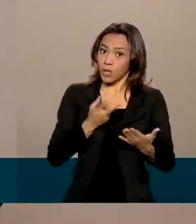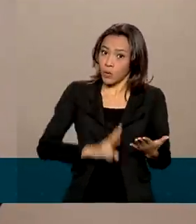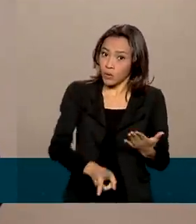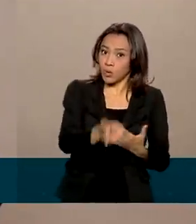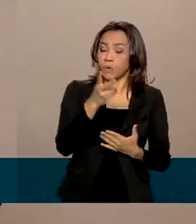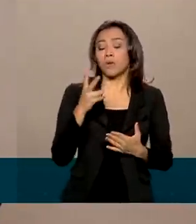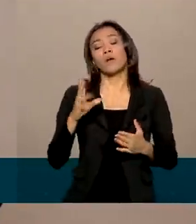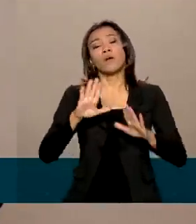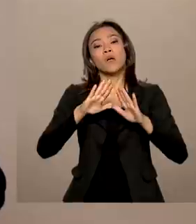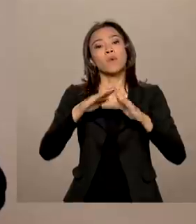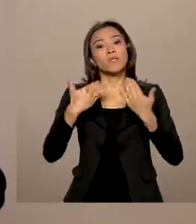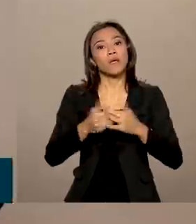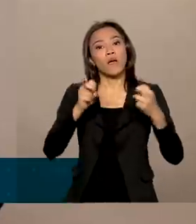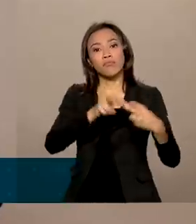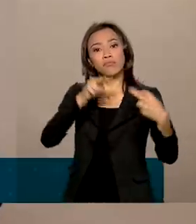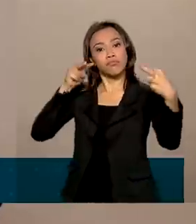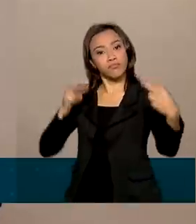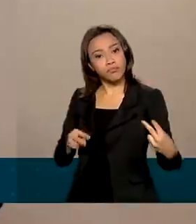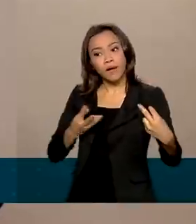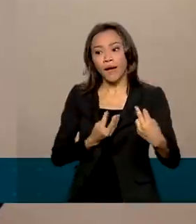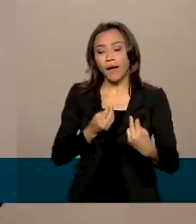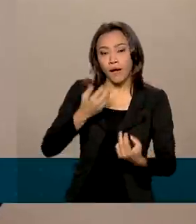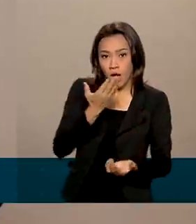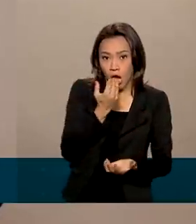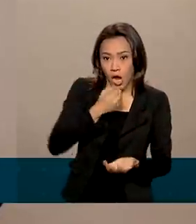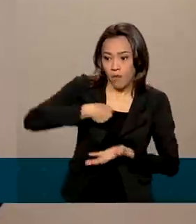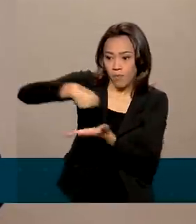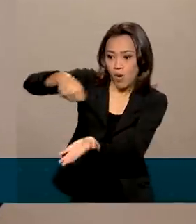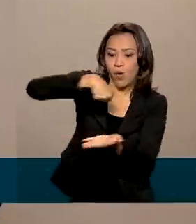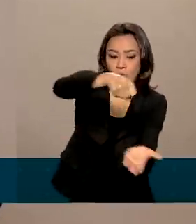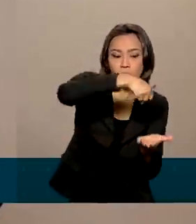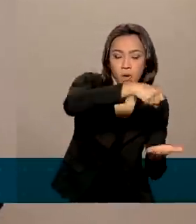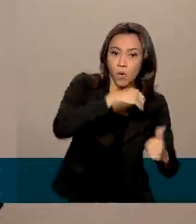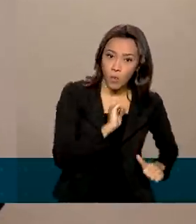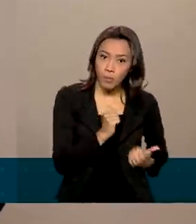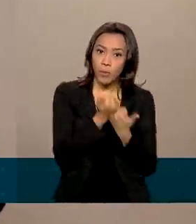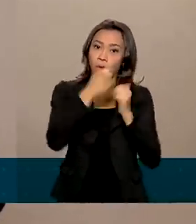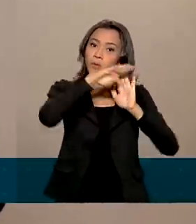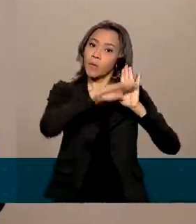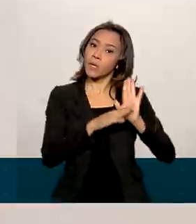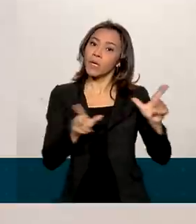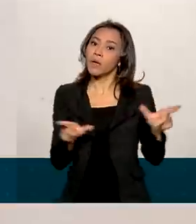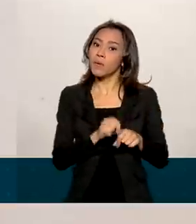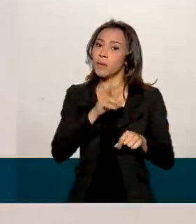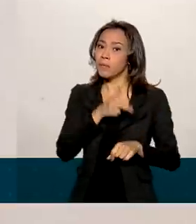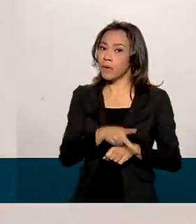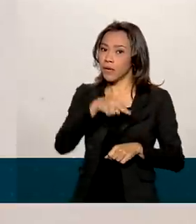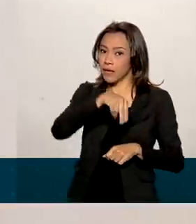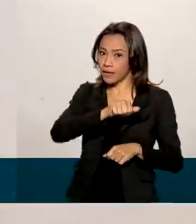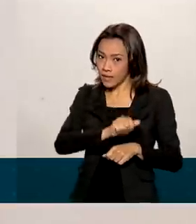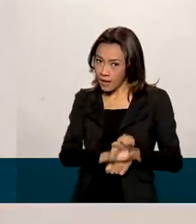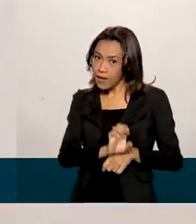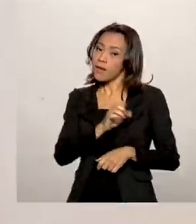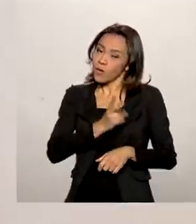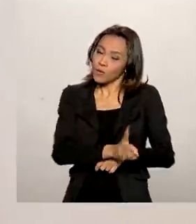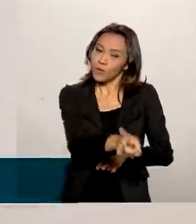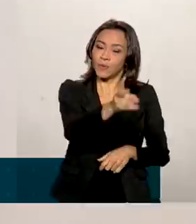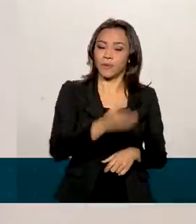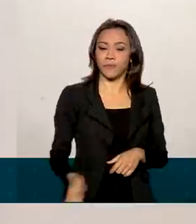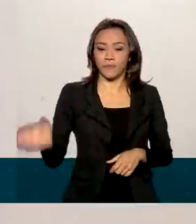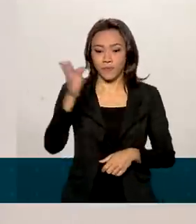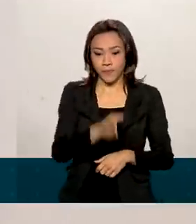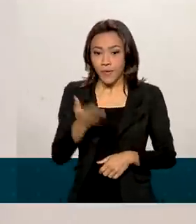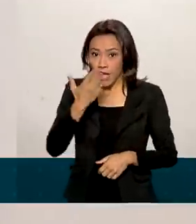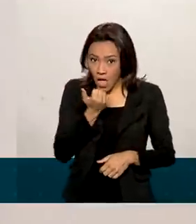entrega de kits com gêneros alimentícios adquiridos com recursos do PNAE continua sendo permitida. Então, esse alimento que, muitas vezes,